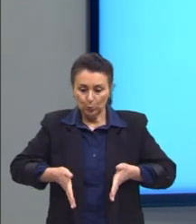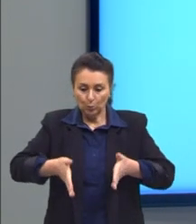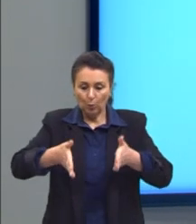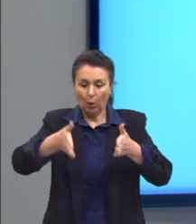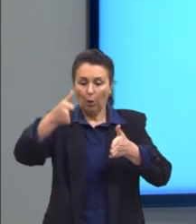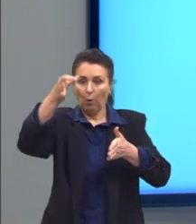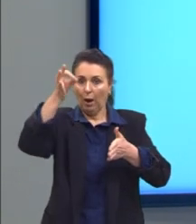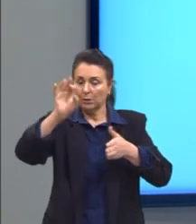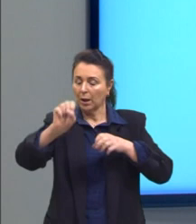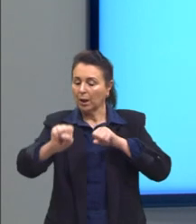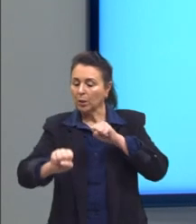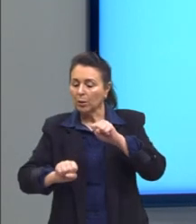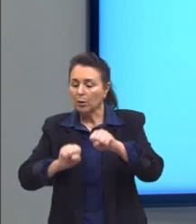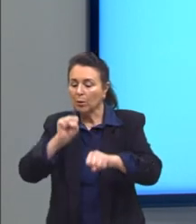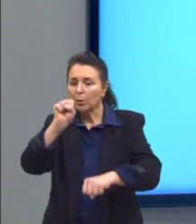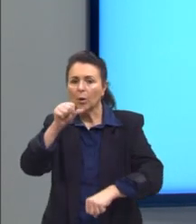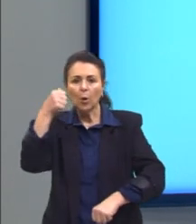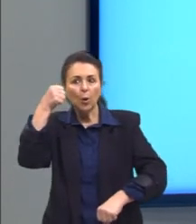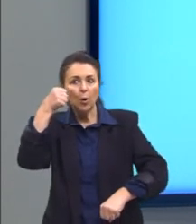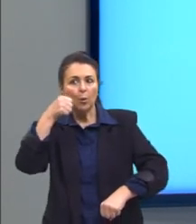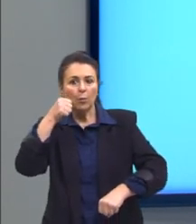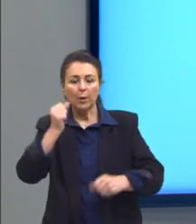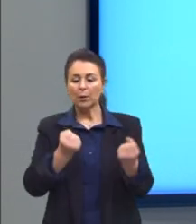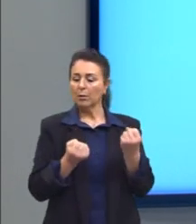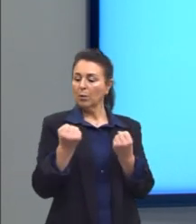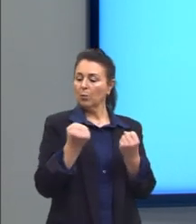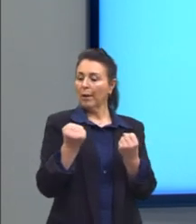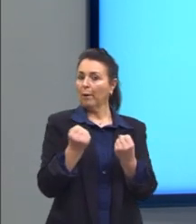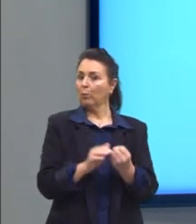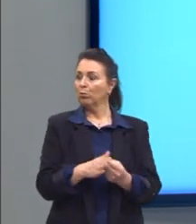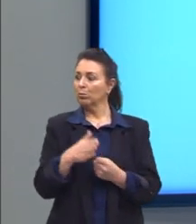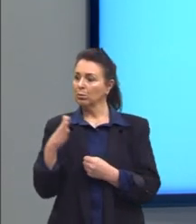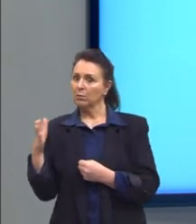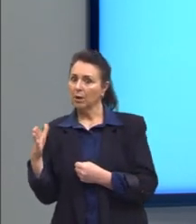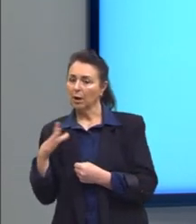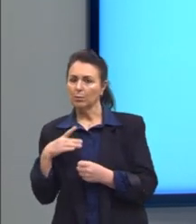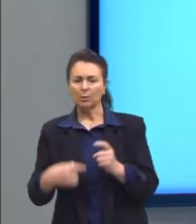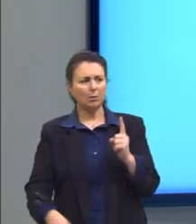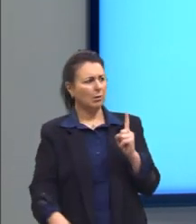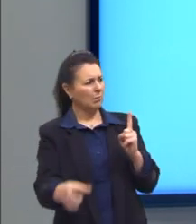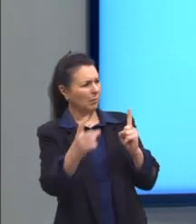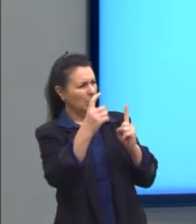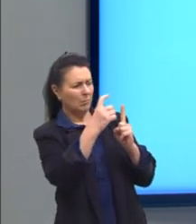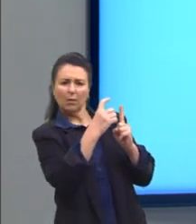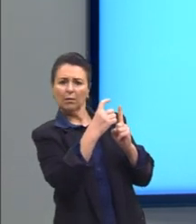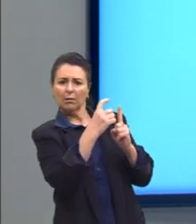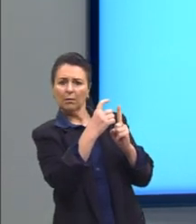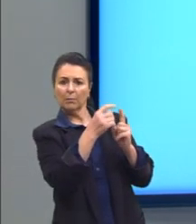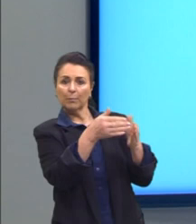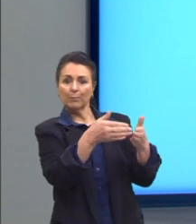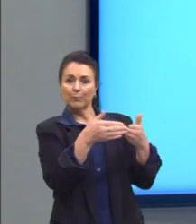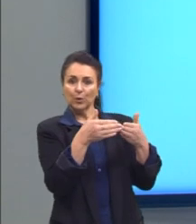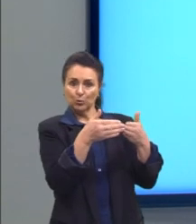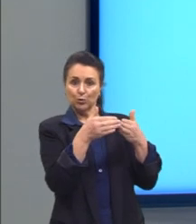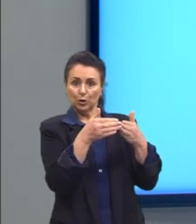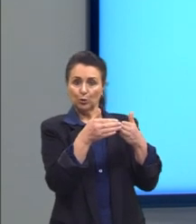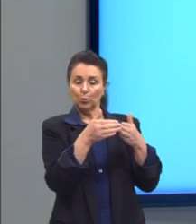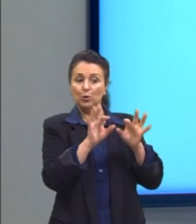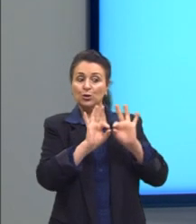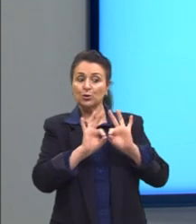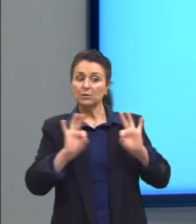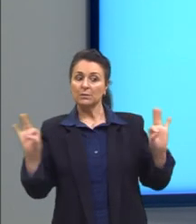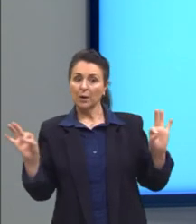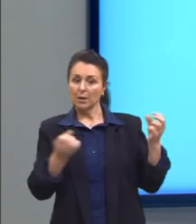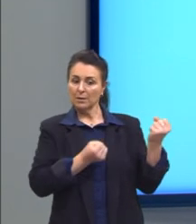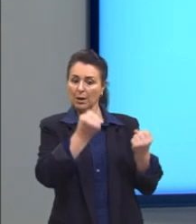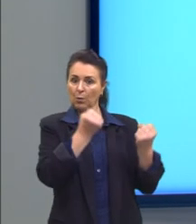faixa dela com um carrinho do lado e uma placa pedindo que o carro dê uma distância de um